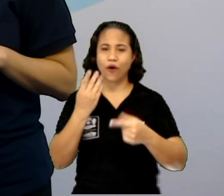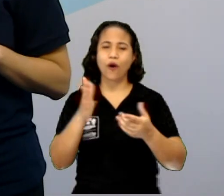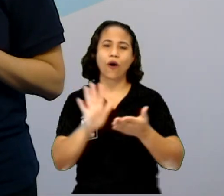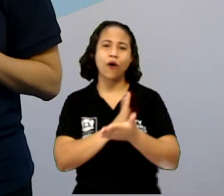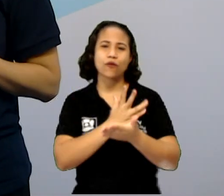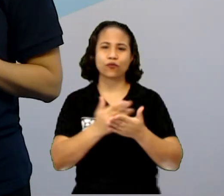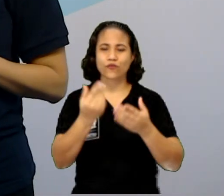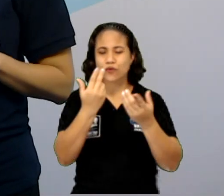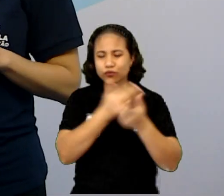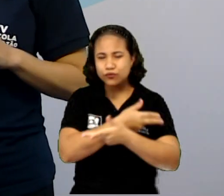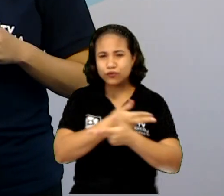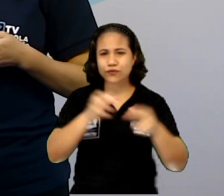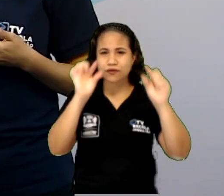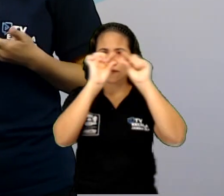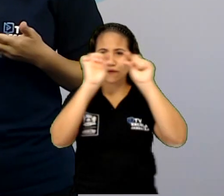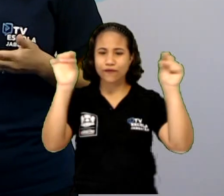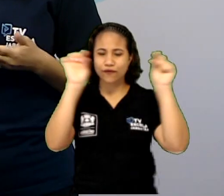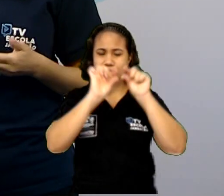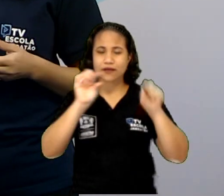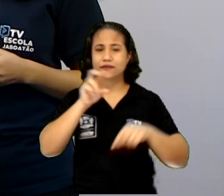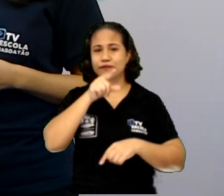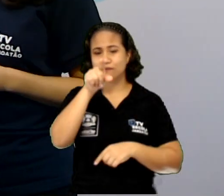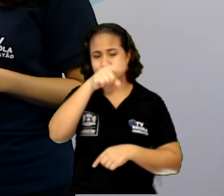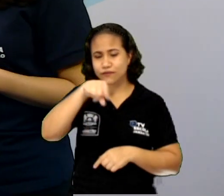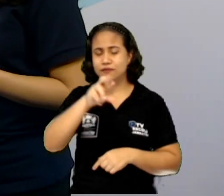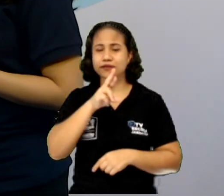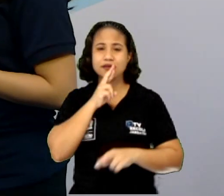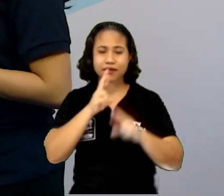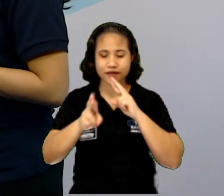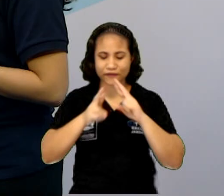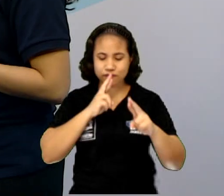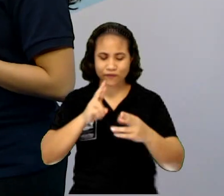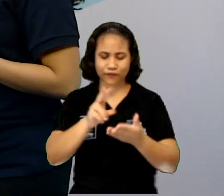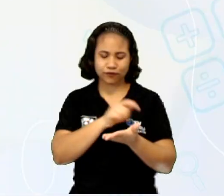frases. E vocês vão responder no caderno.